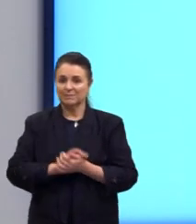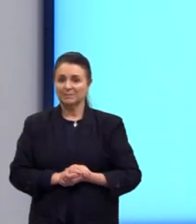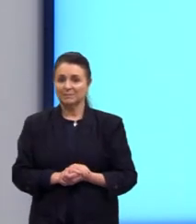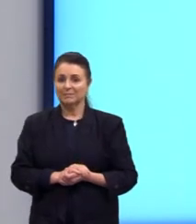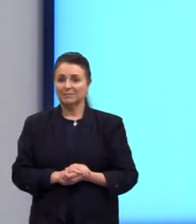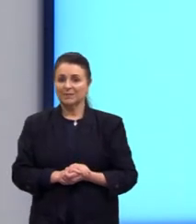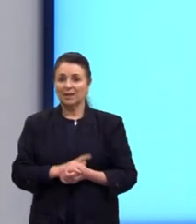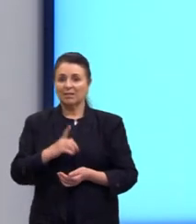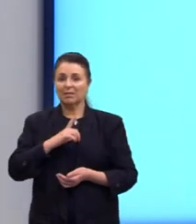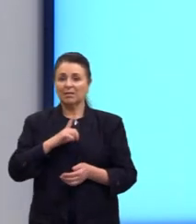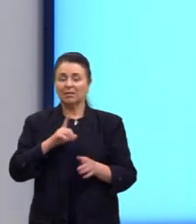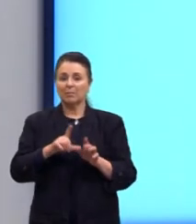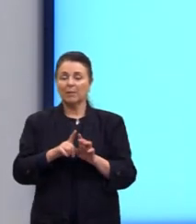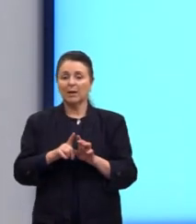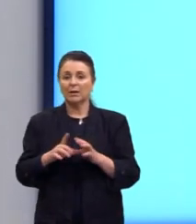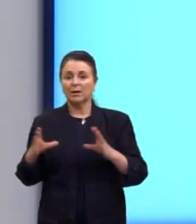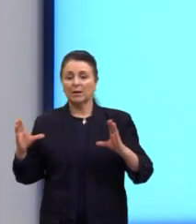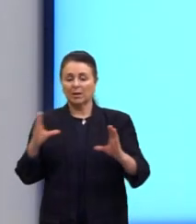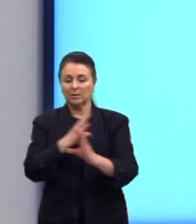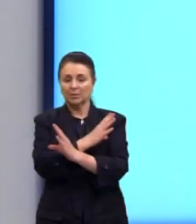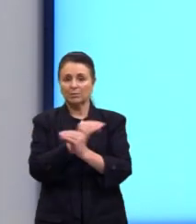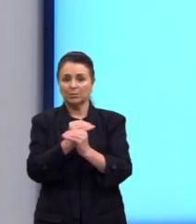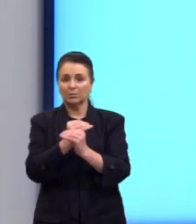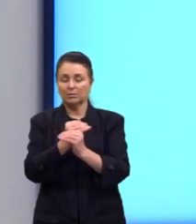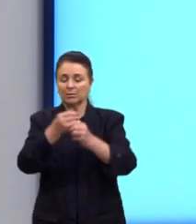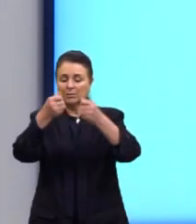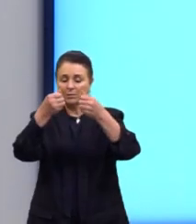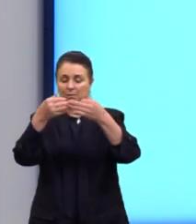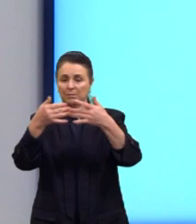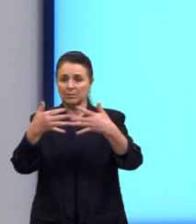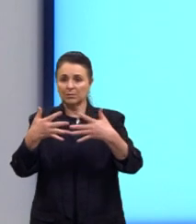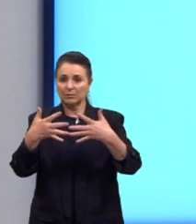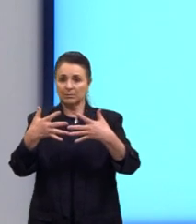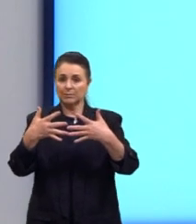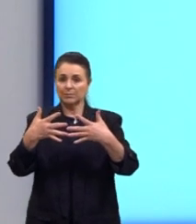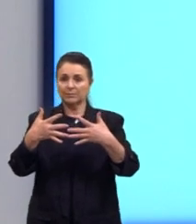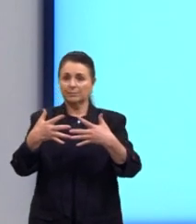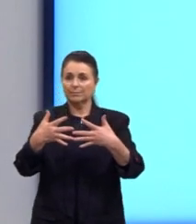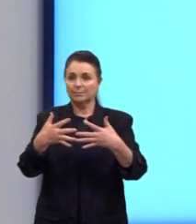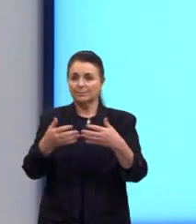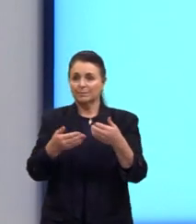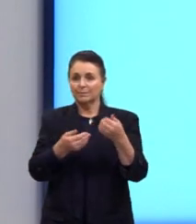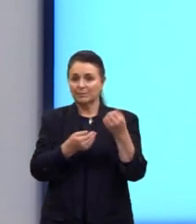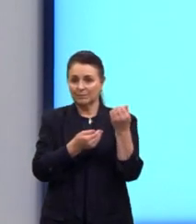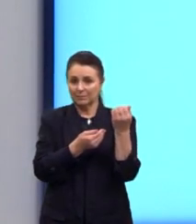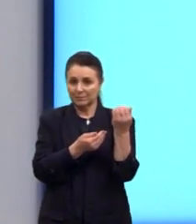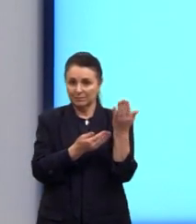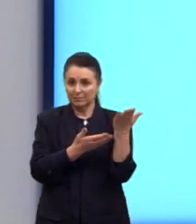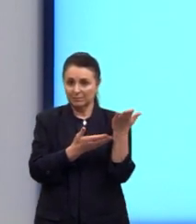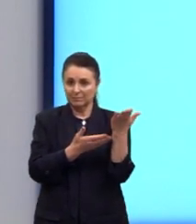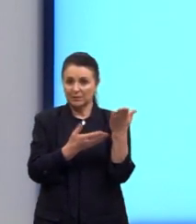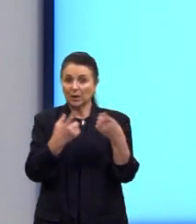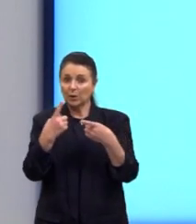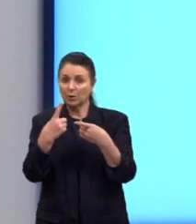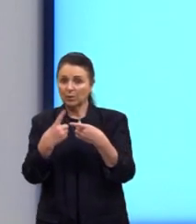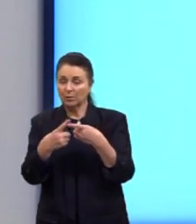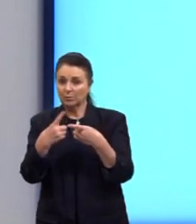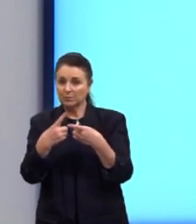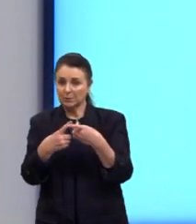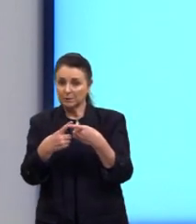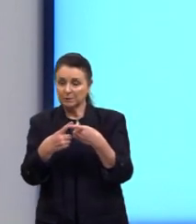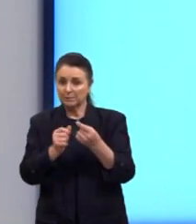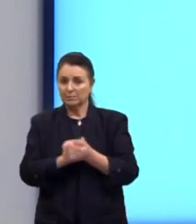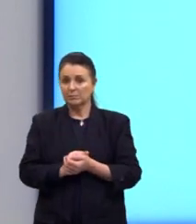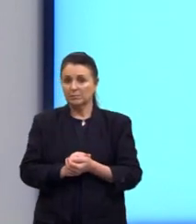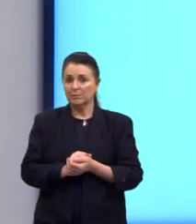Temos também as conjunções explicativas. O because, que é o porquê. O for,